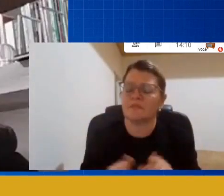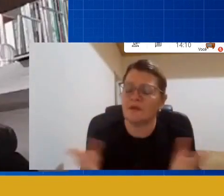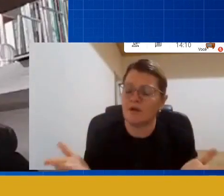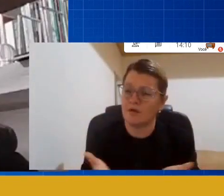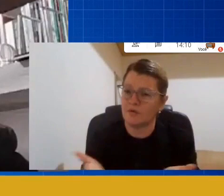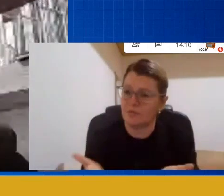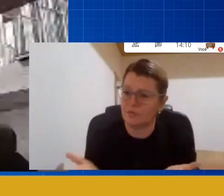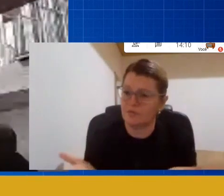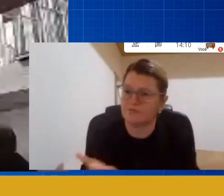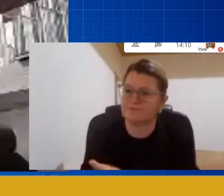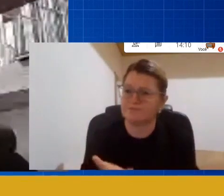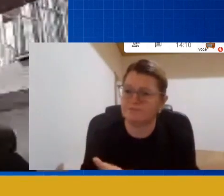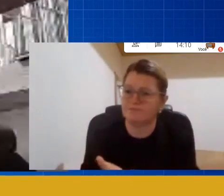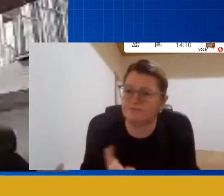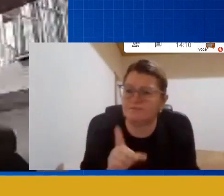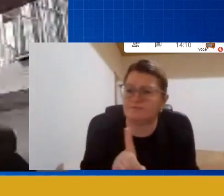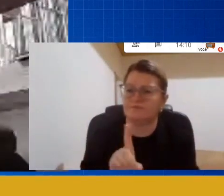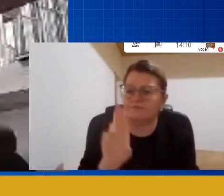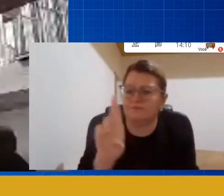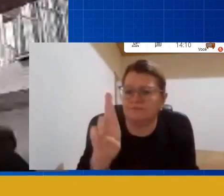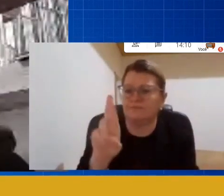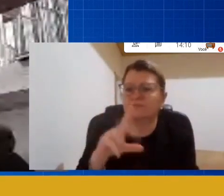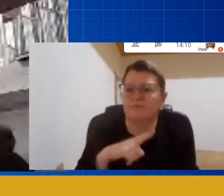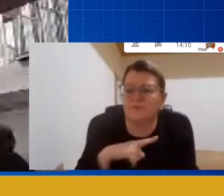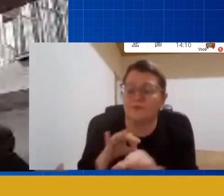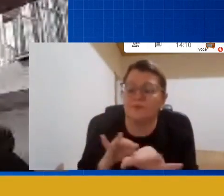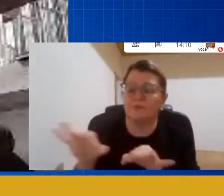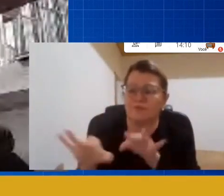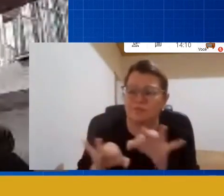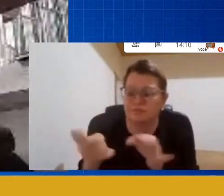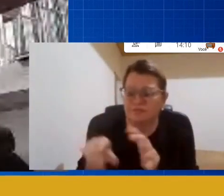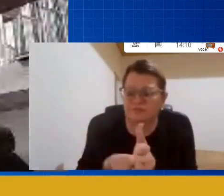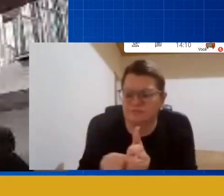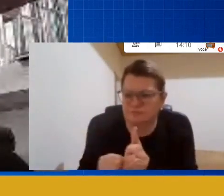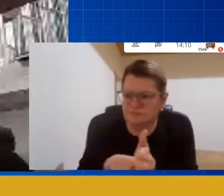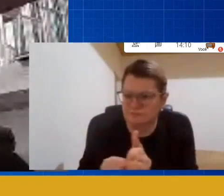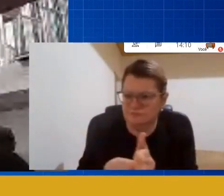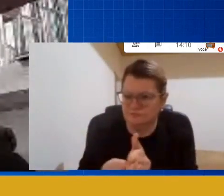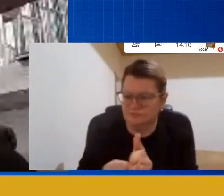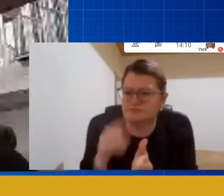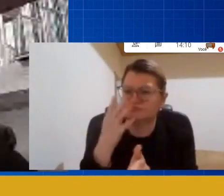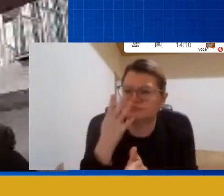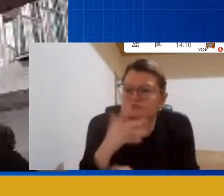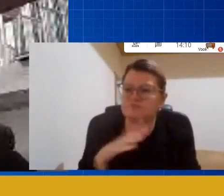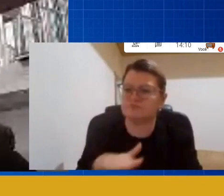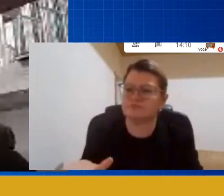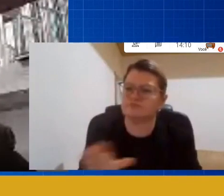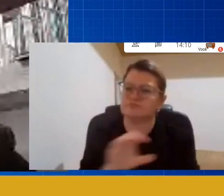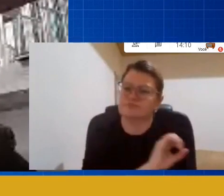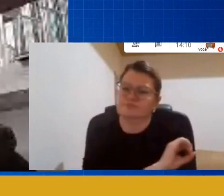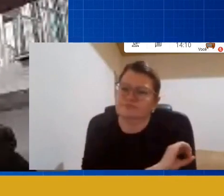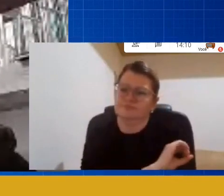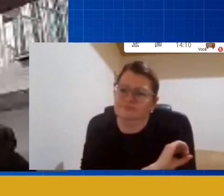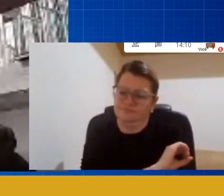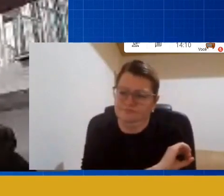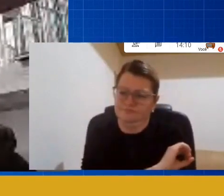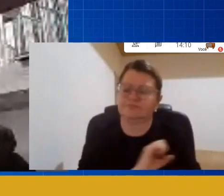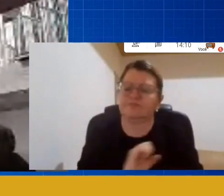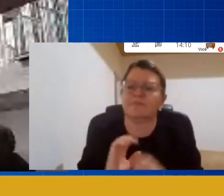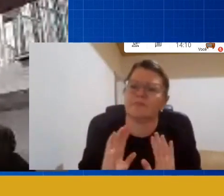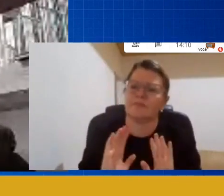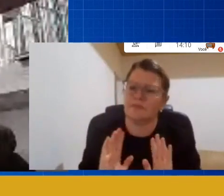eu tenho, então, desenvolvido um projeto de pesquisa, então, na educação infantil. Trabalhei como